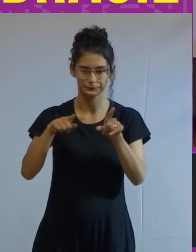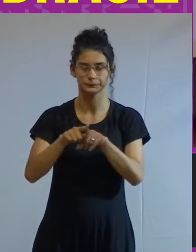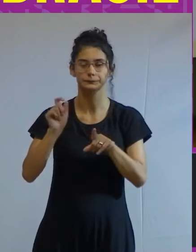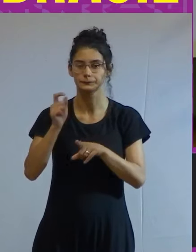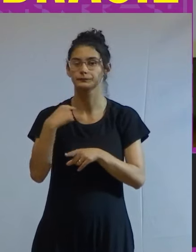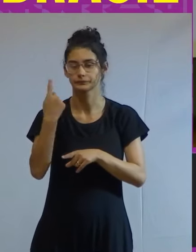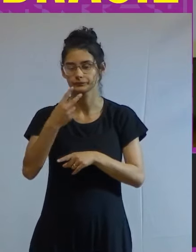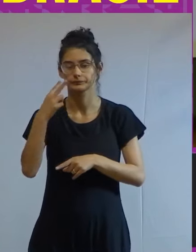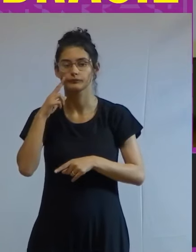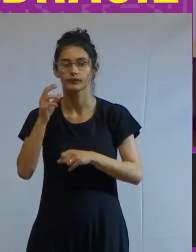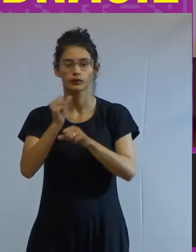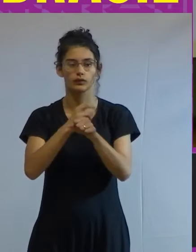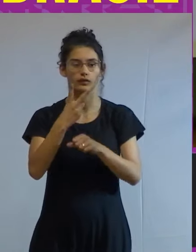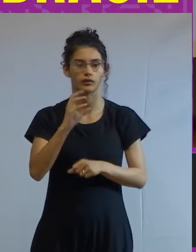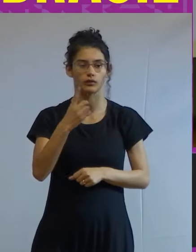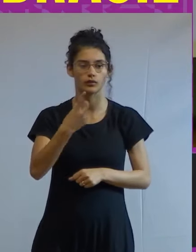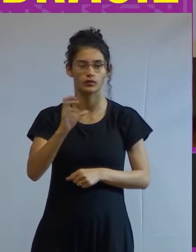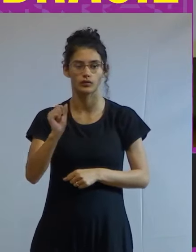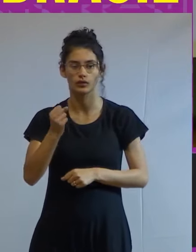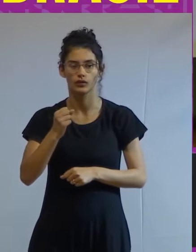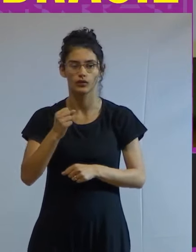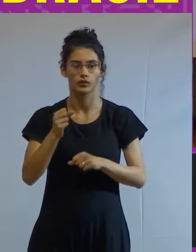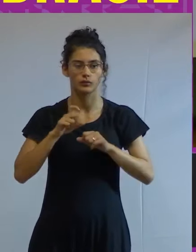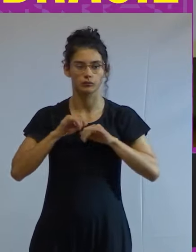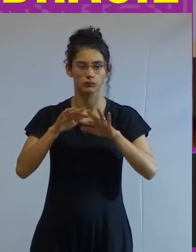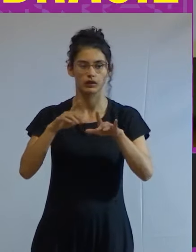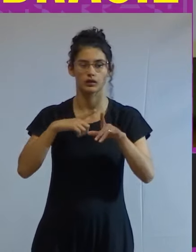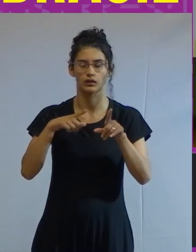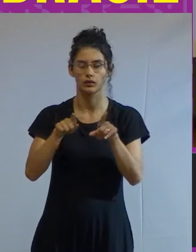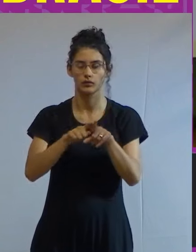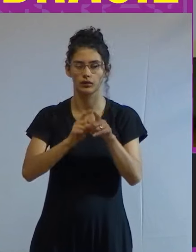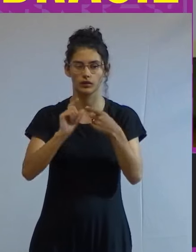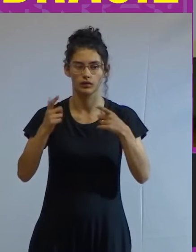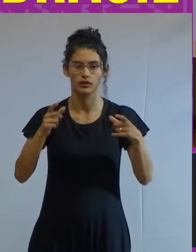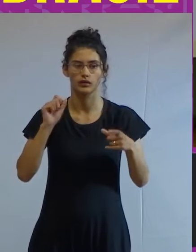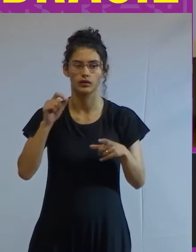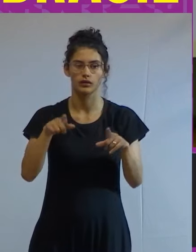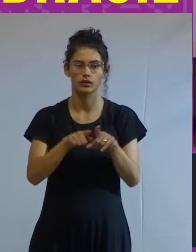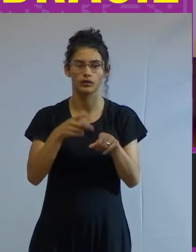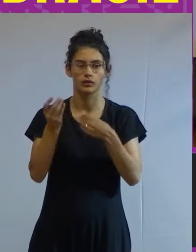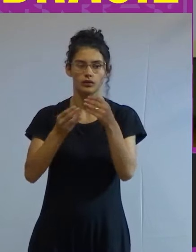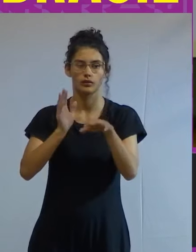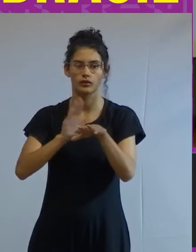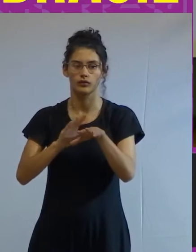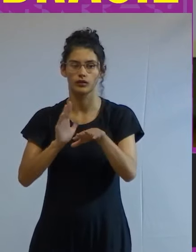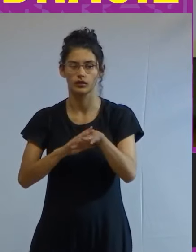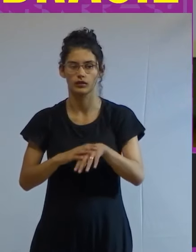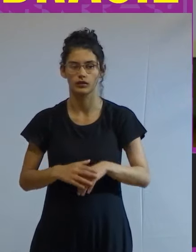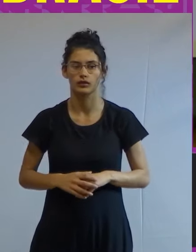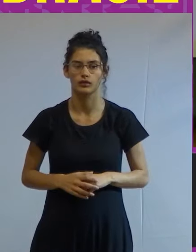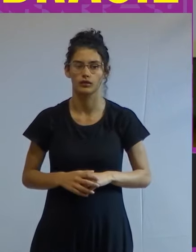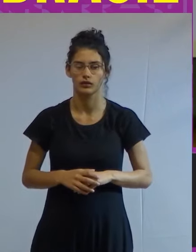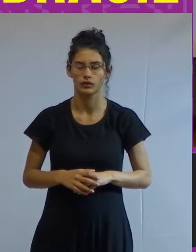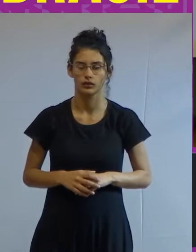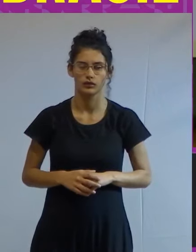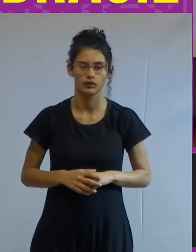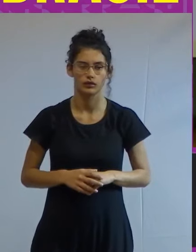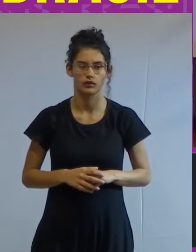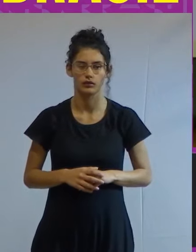a gente viu em 2018 é de uma magnitude e como é que a gente enfrenta isso sabe